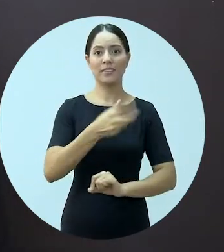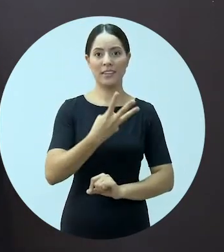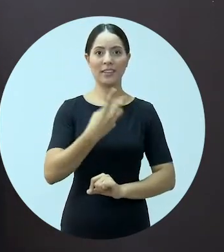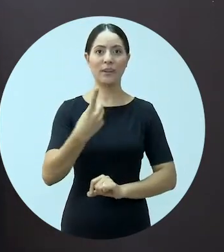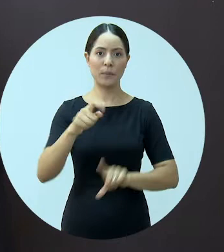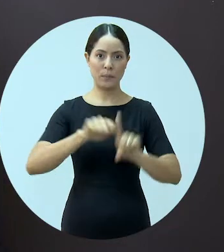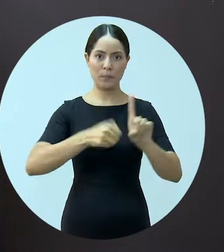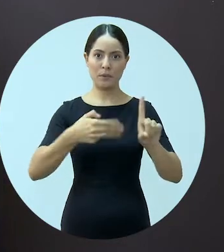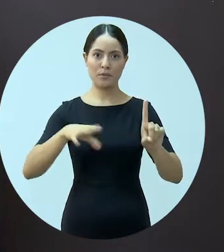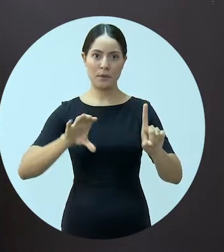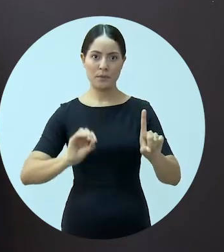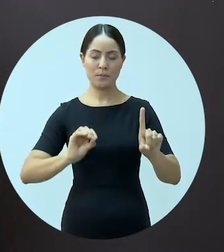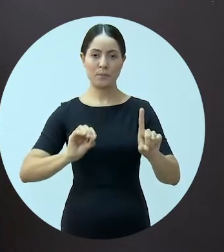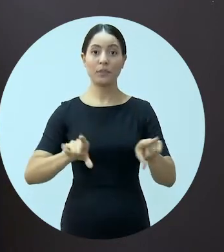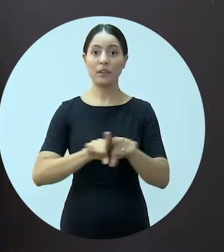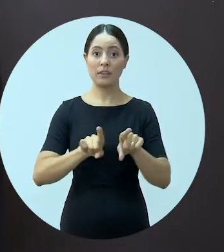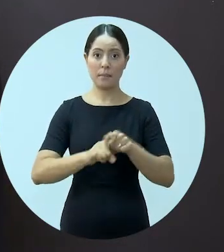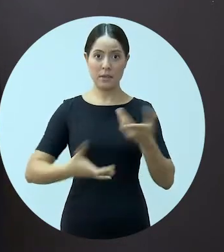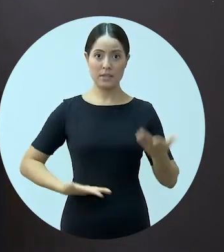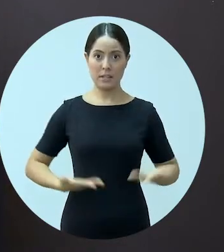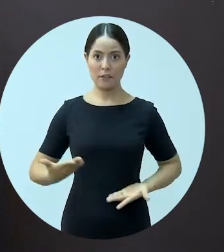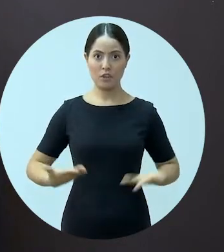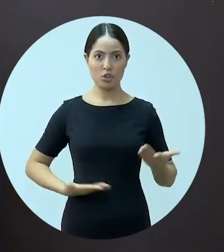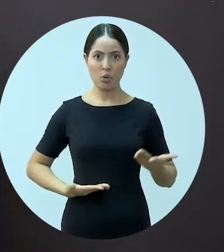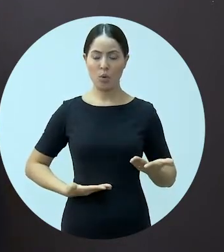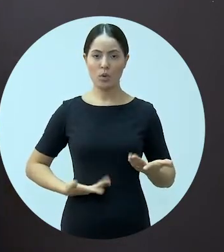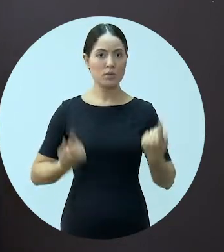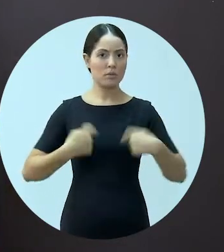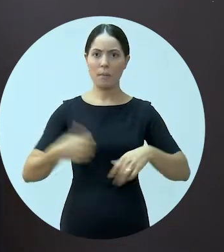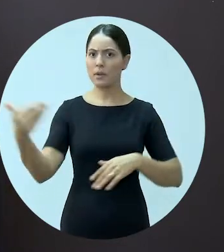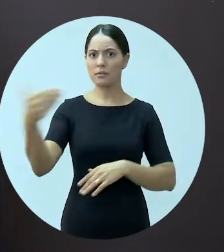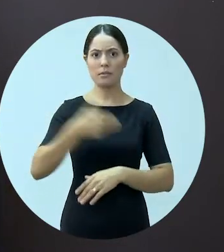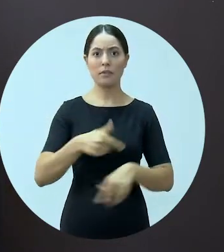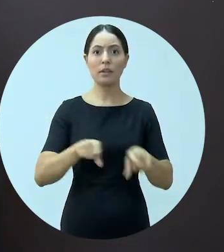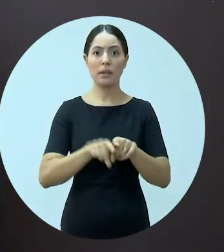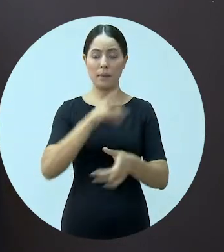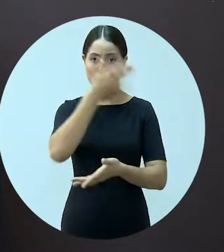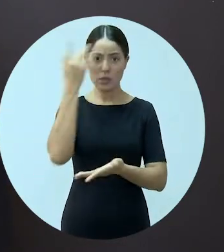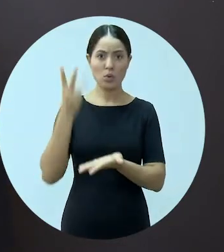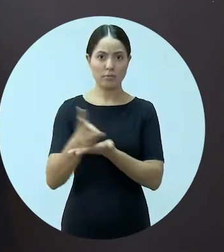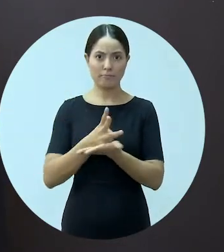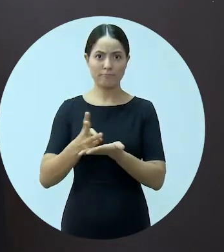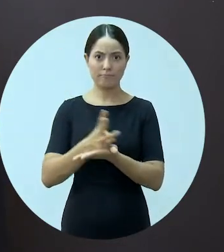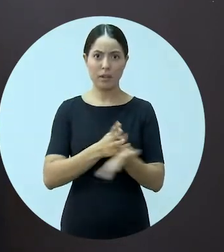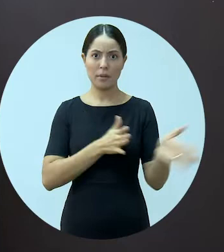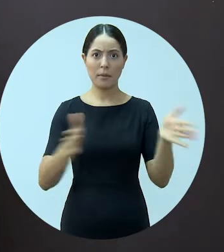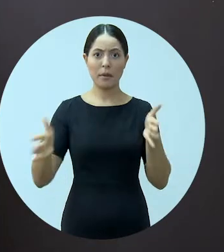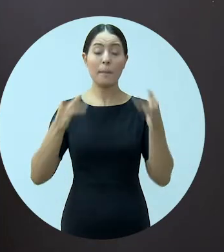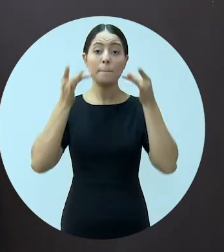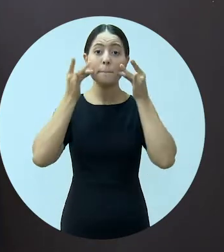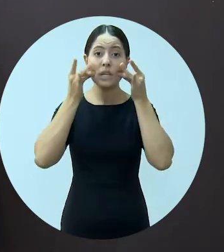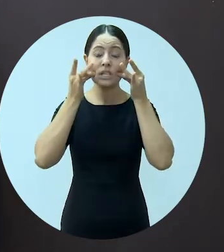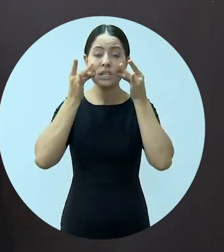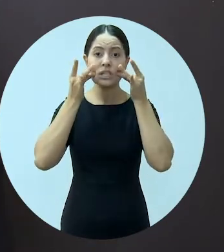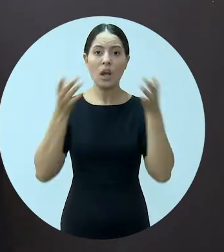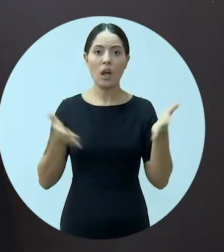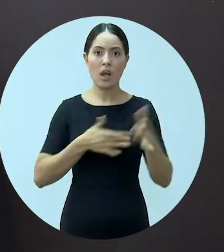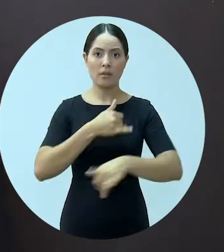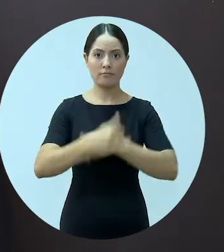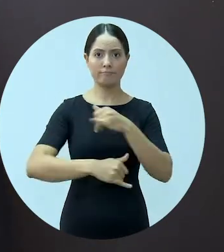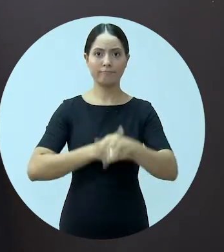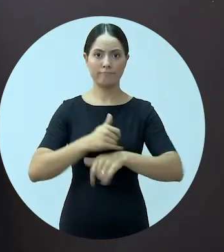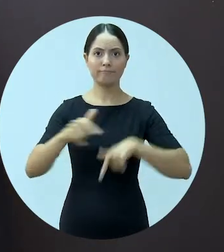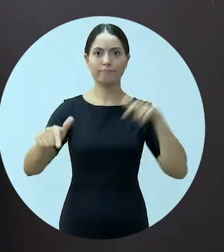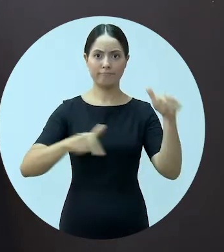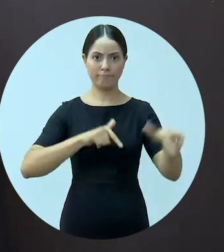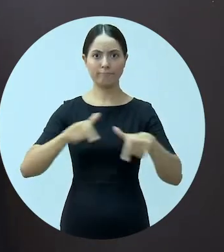março. Ainda dispensou servidores e demais colaboradores e terceirizados da jornada de trabalho presencial neste